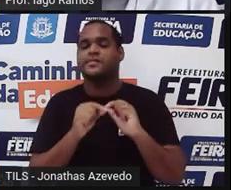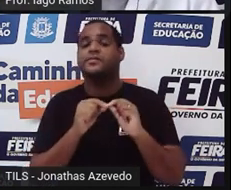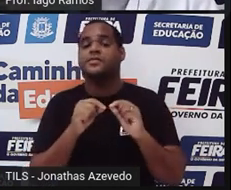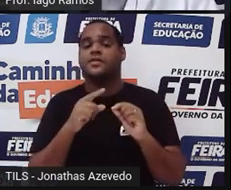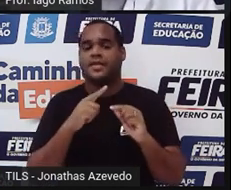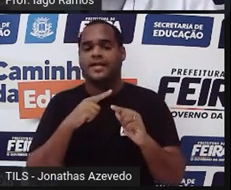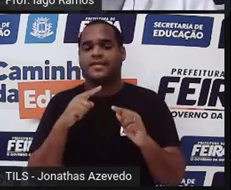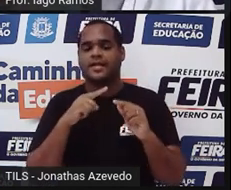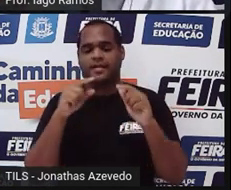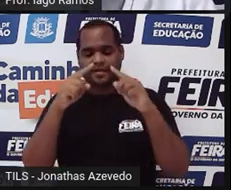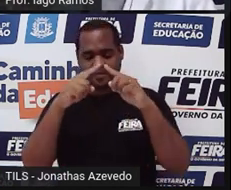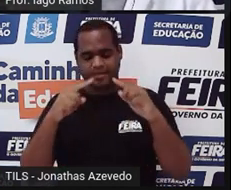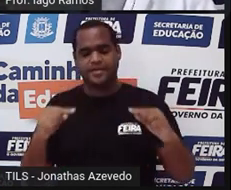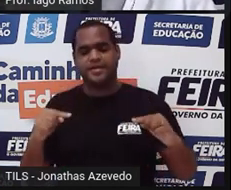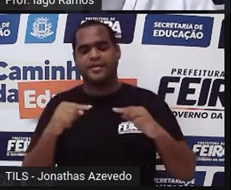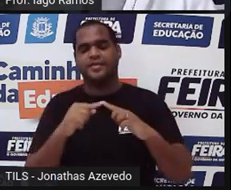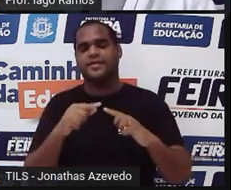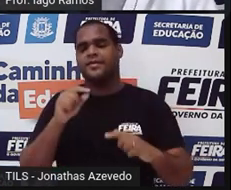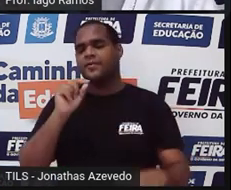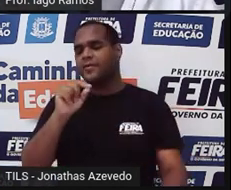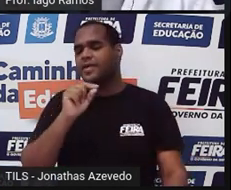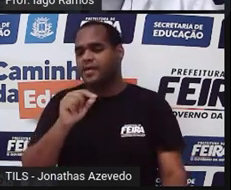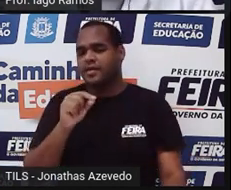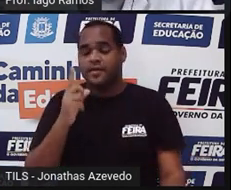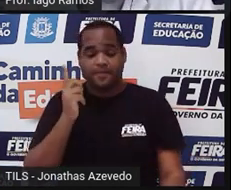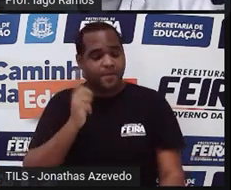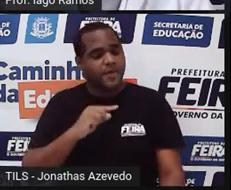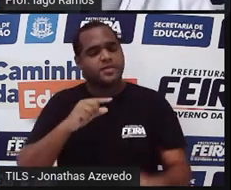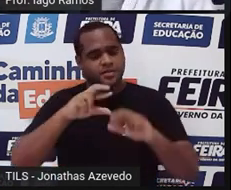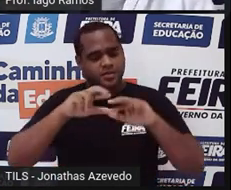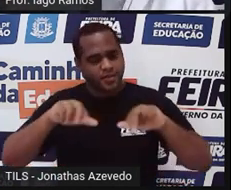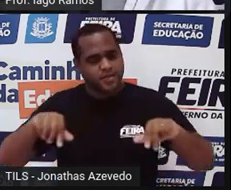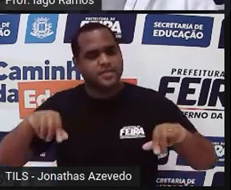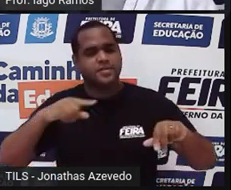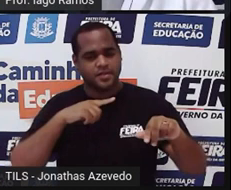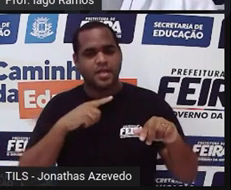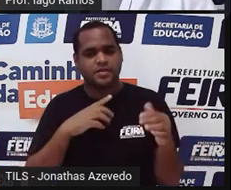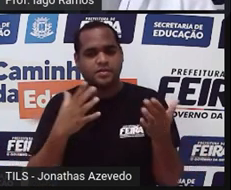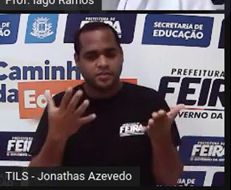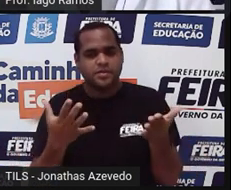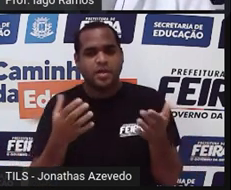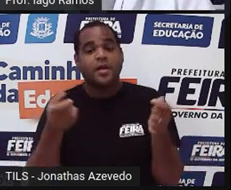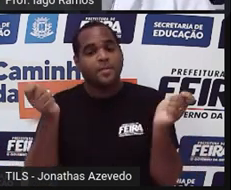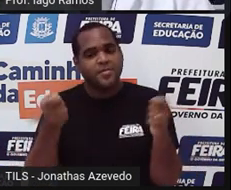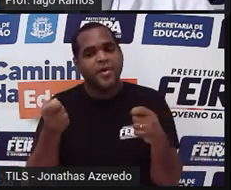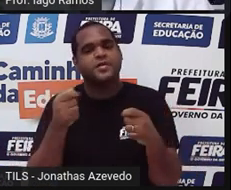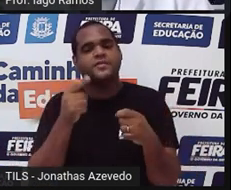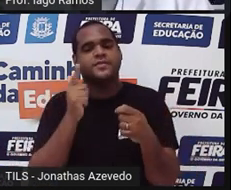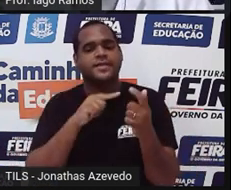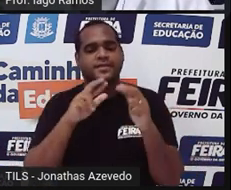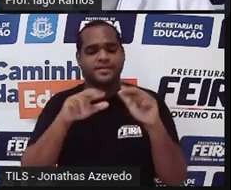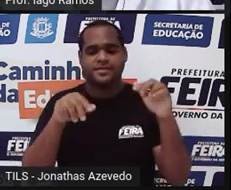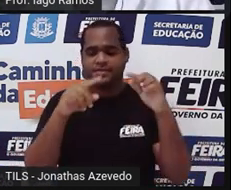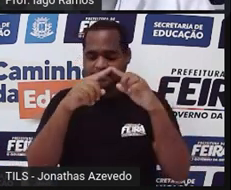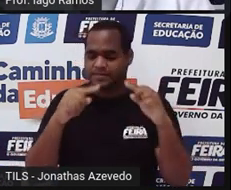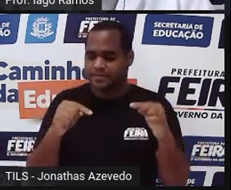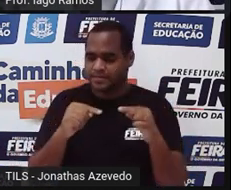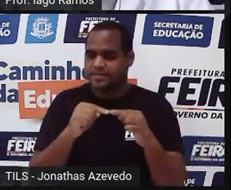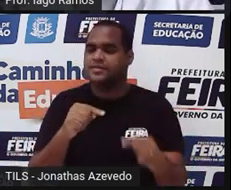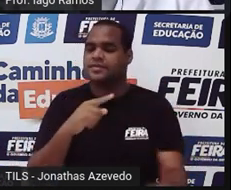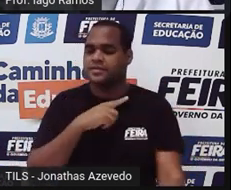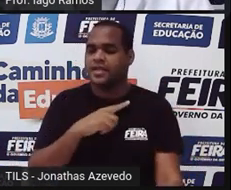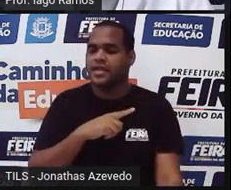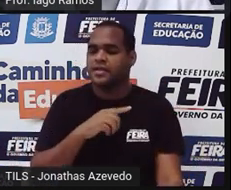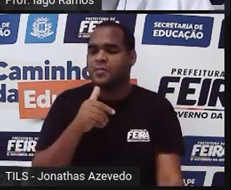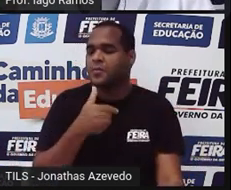condição. A condição de existência. A condição que faz com que um triângulo exista. E qual é essa